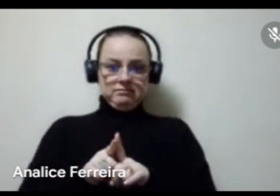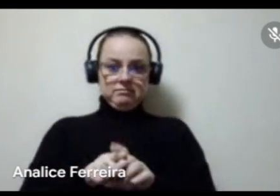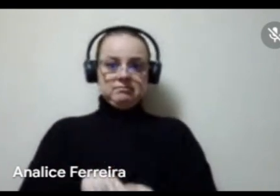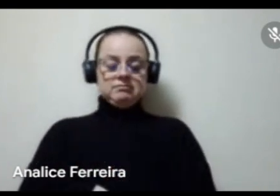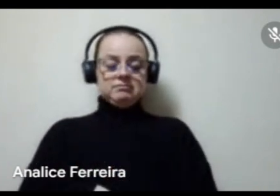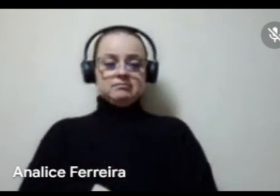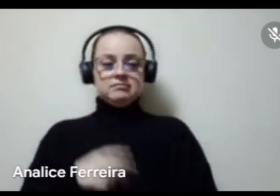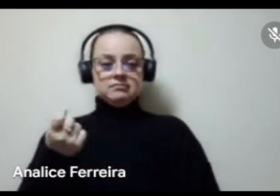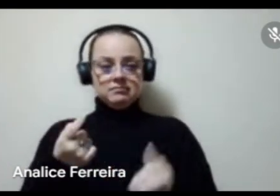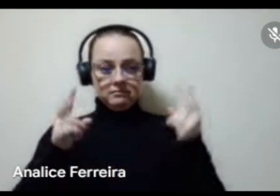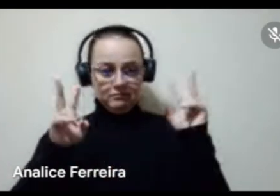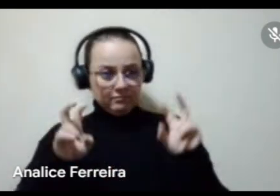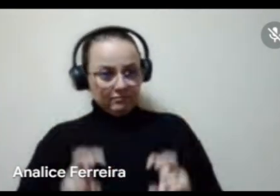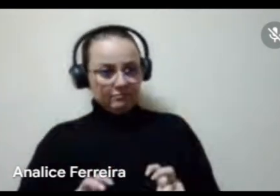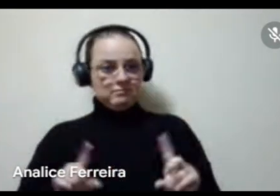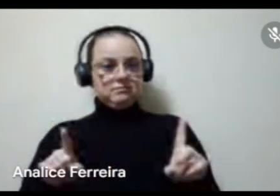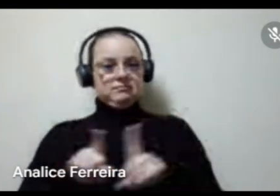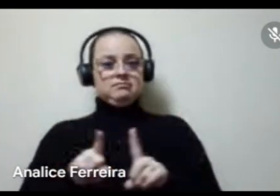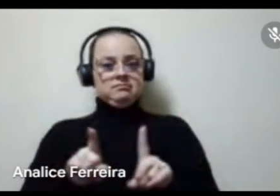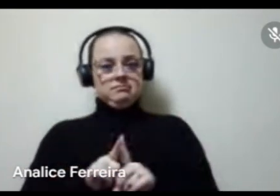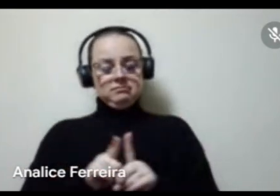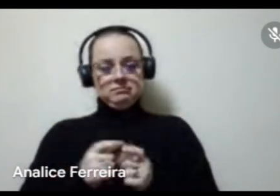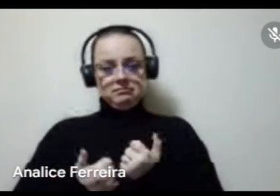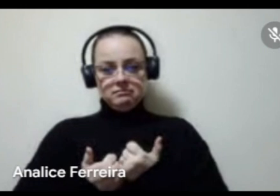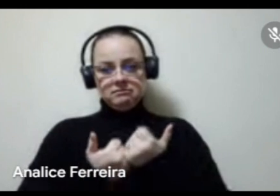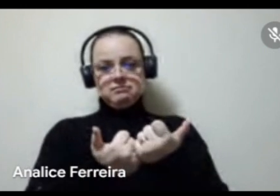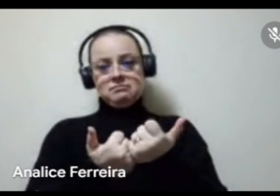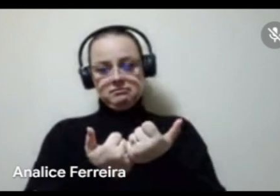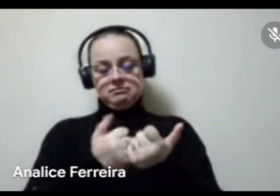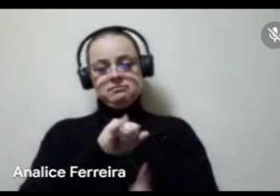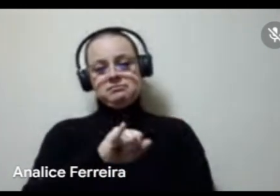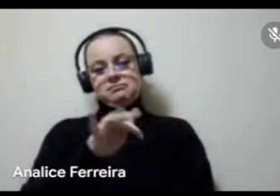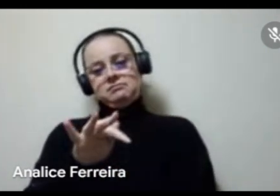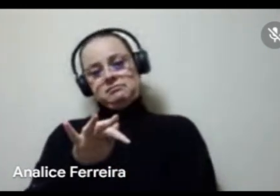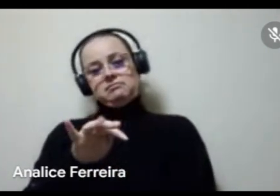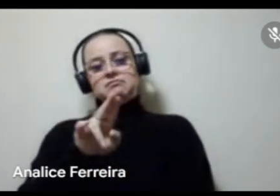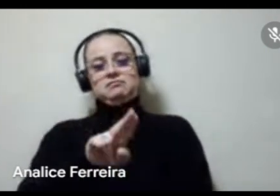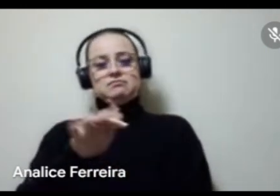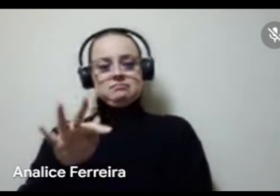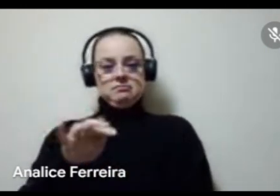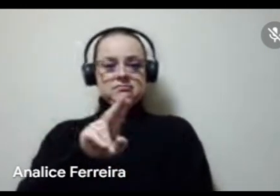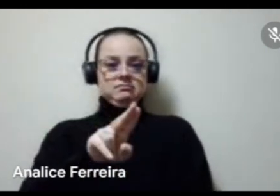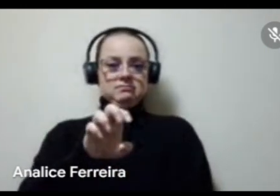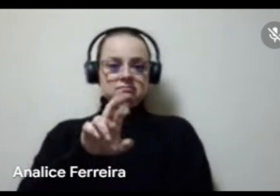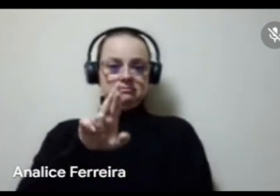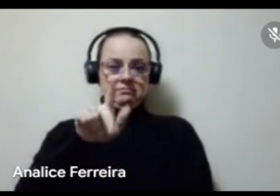alguns pontos de apoio nos IEFs, nas UFs, nas UERNs,